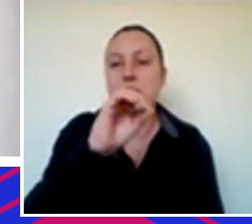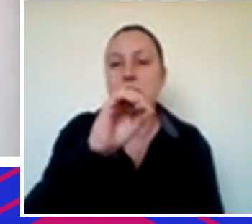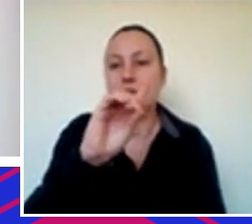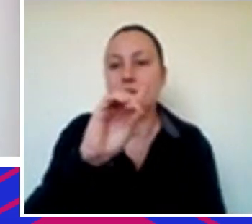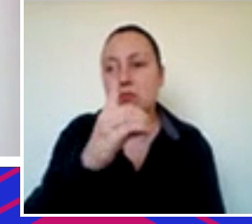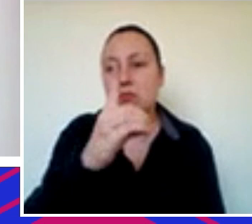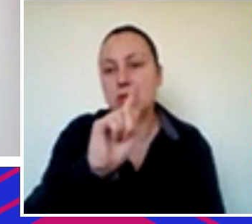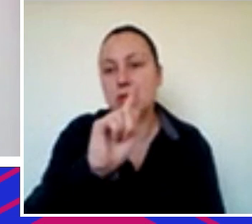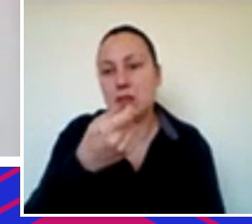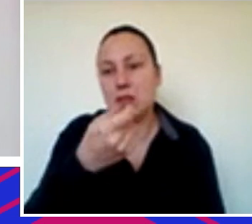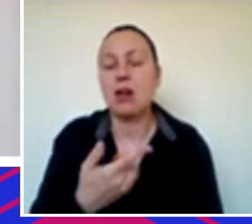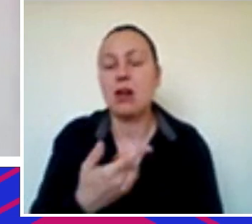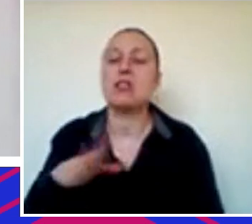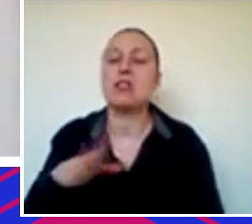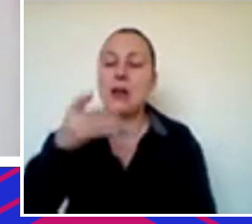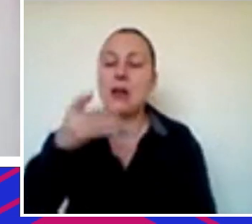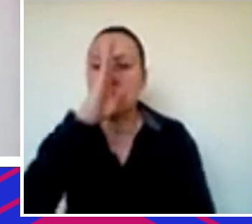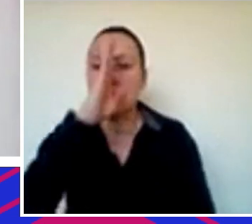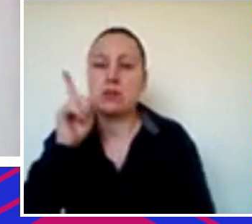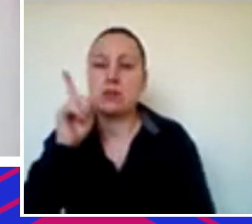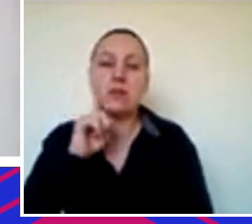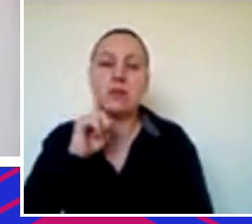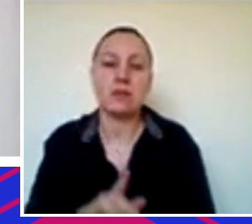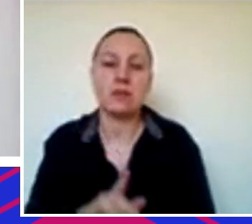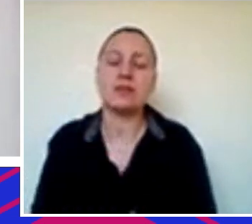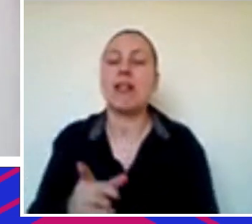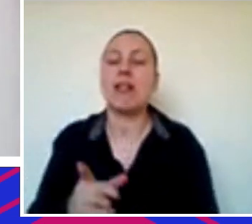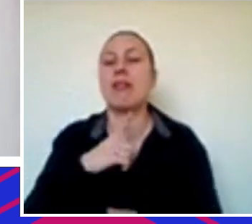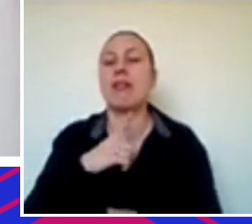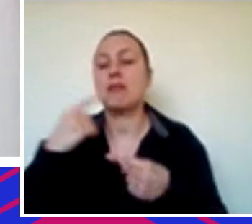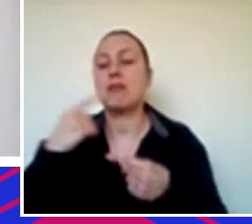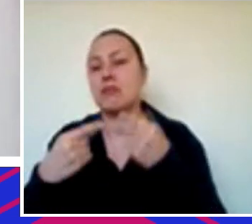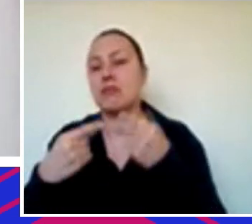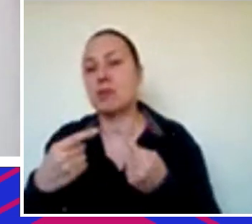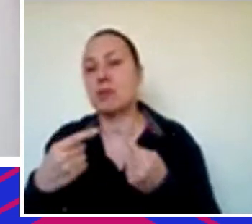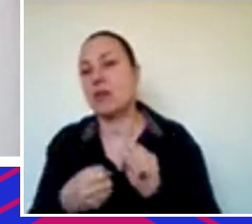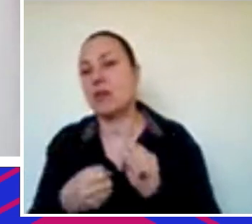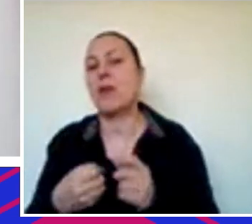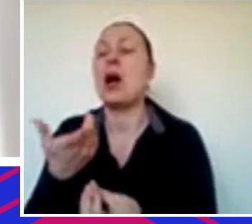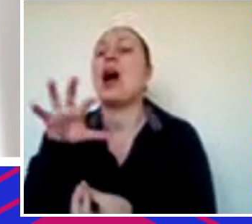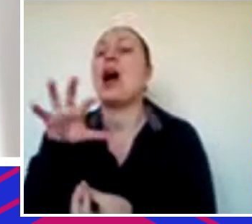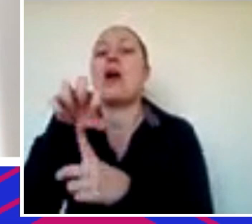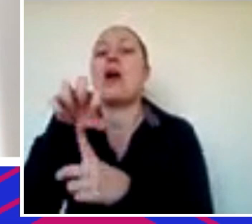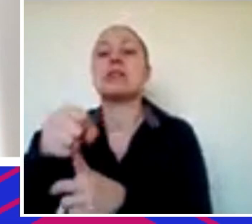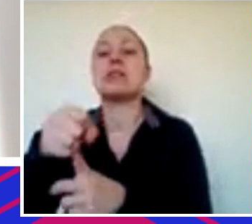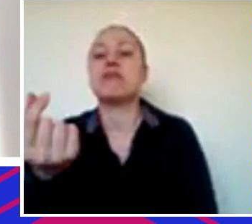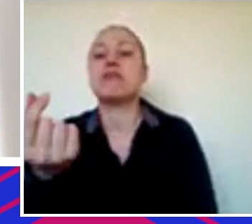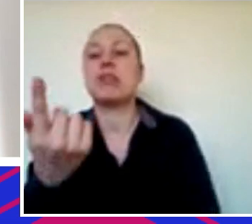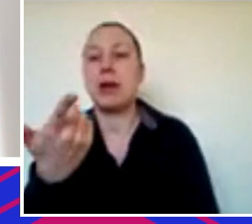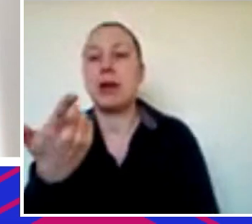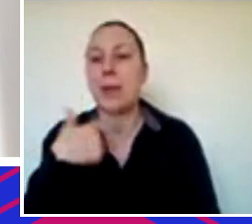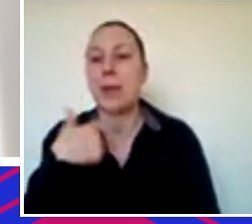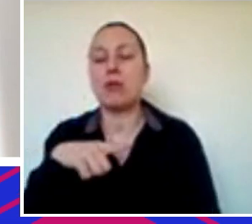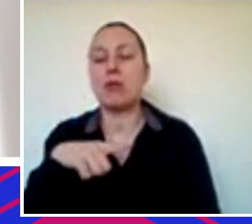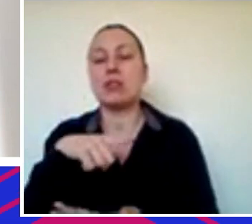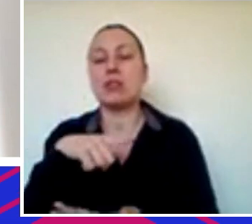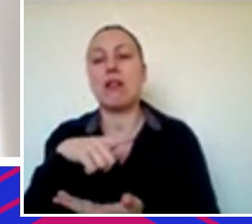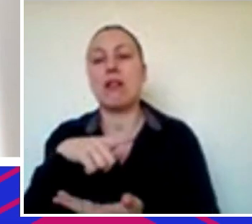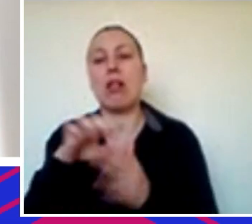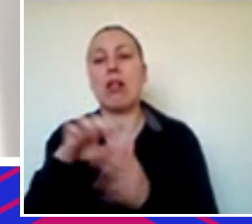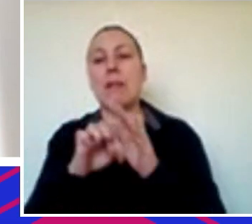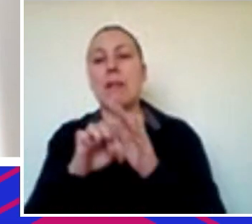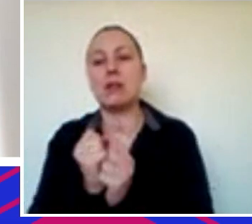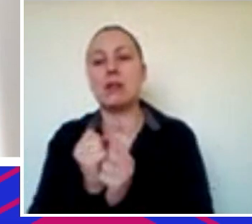Já acessamos o Venture Capital, já acessamos o Venture Debt. Acho que a gente tem uma discussão bastante rica para fazer com vocês aí. Então, acho que eu vou começar aqui com a